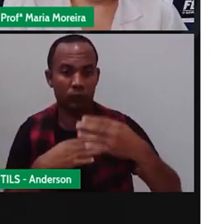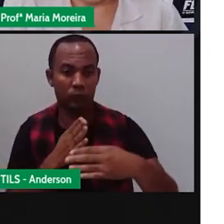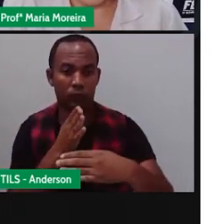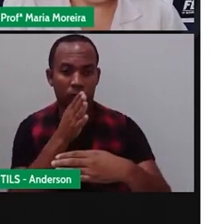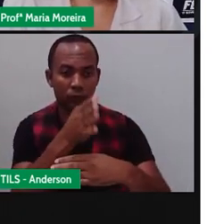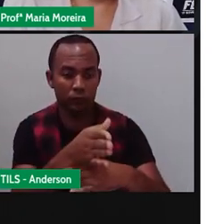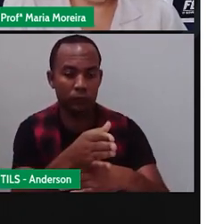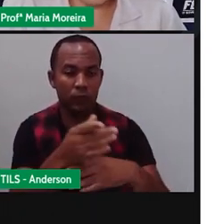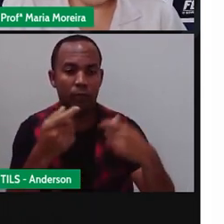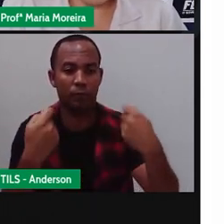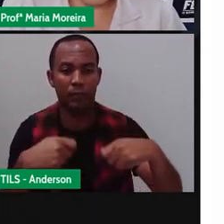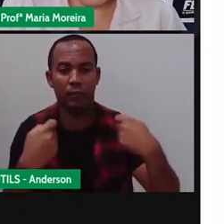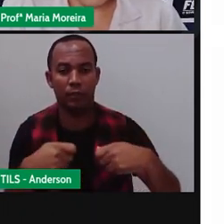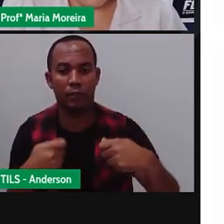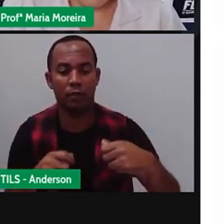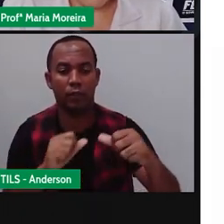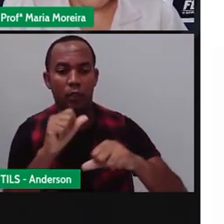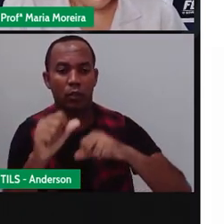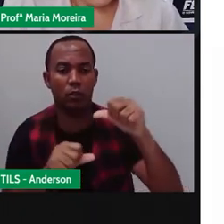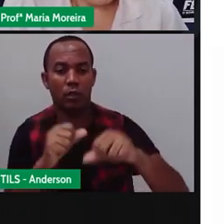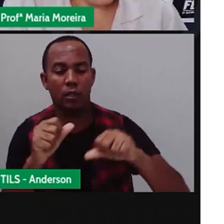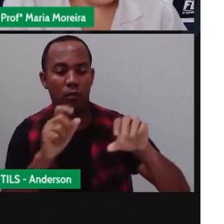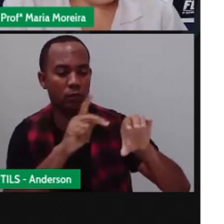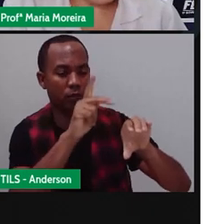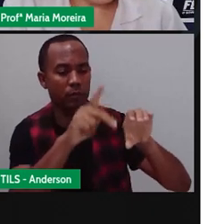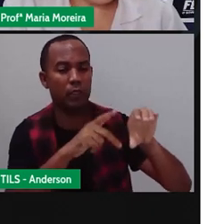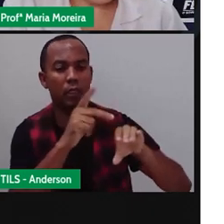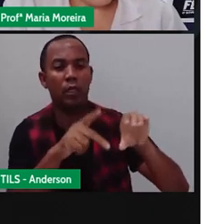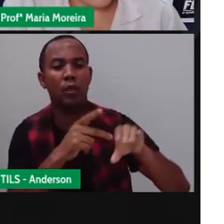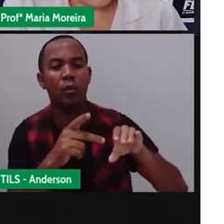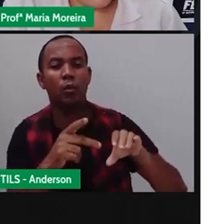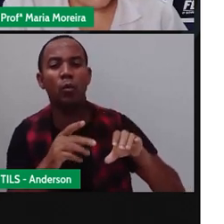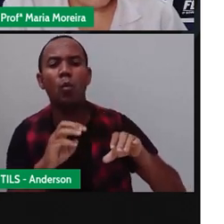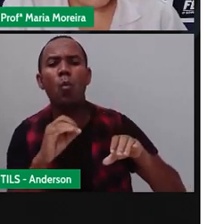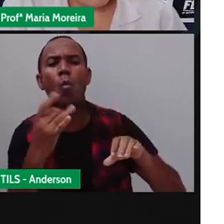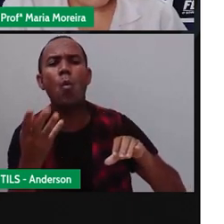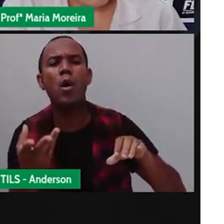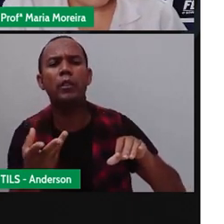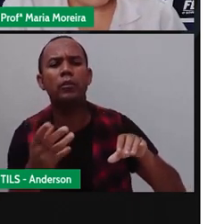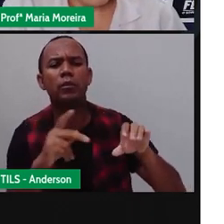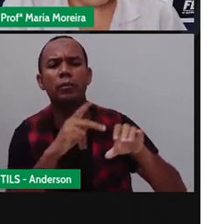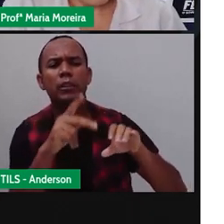Precisaram trocar todos os seus pneus. Quantos pneus foram trocados?